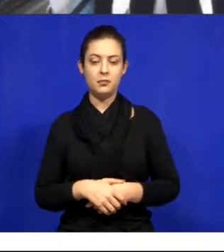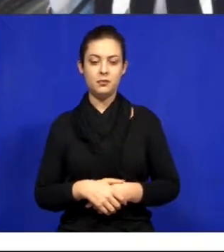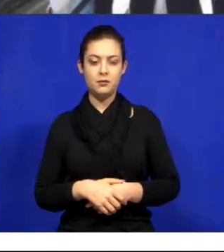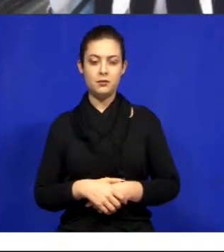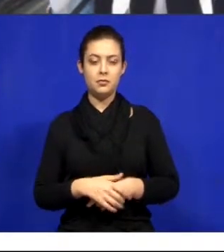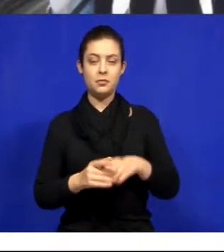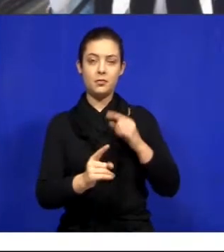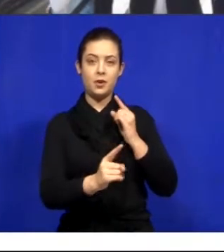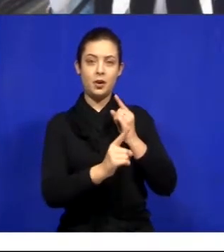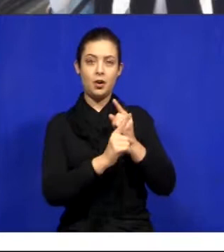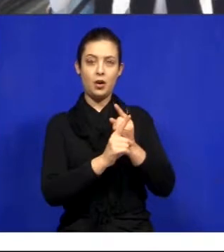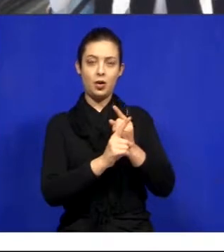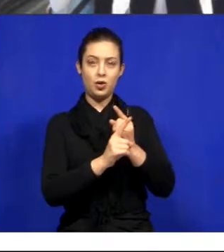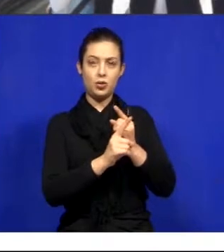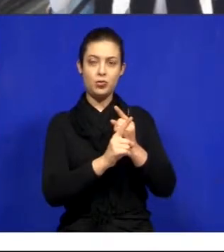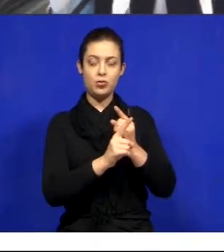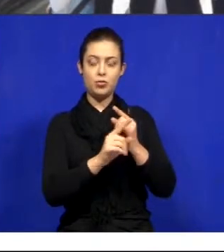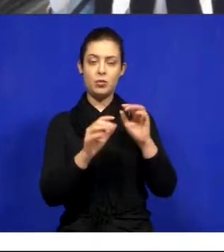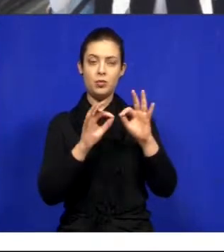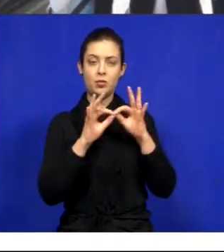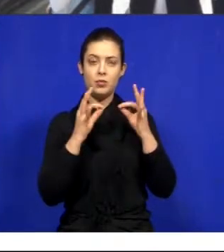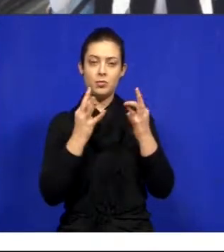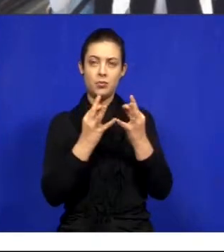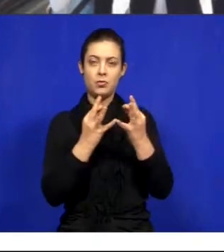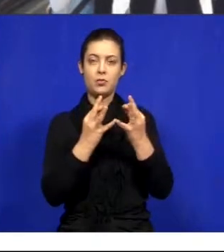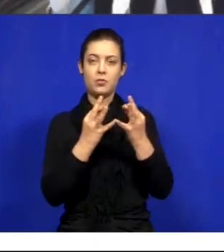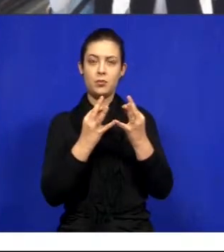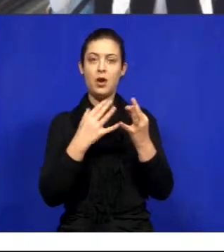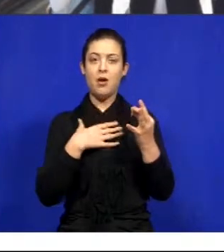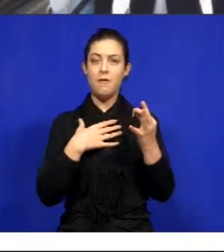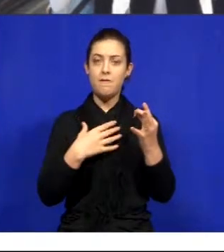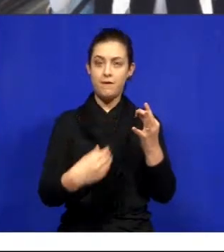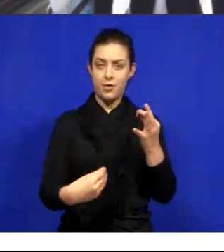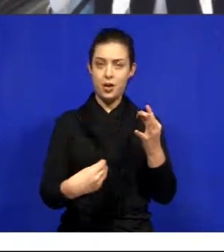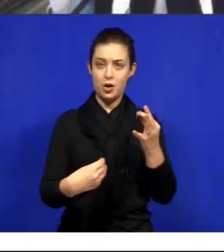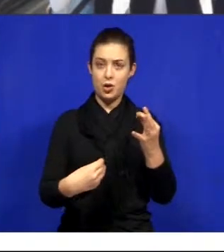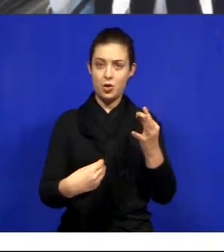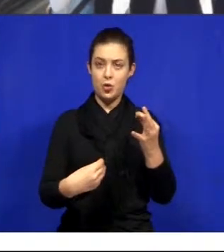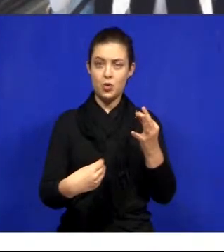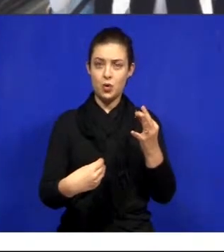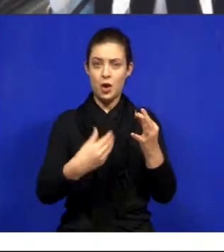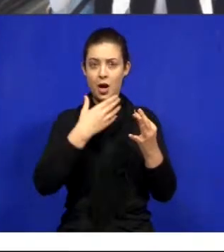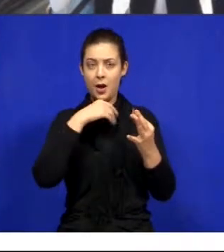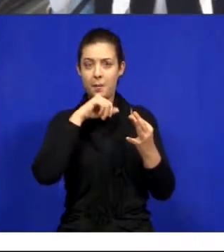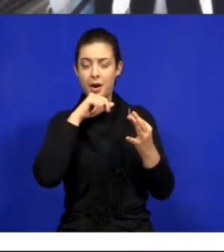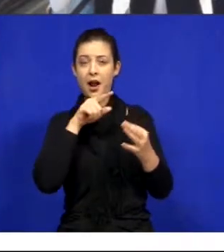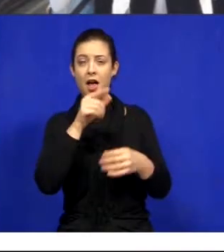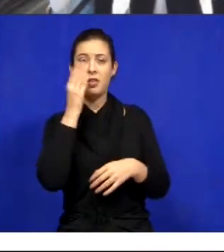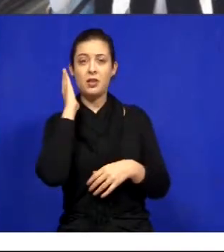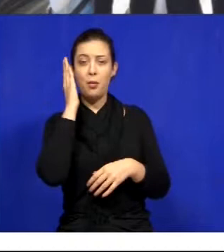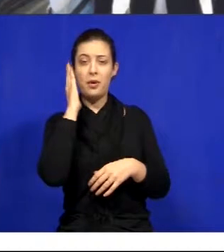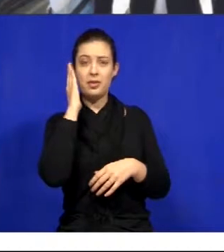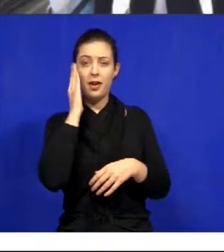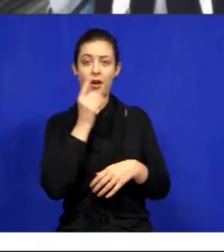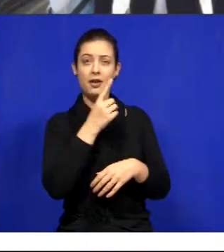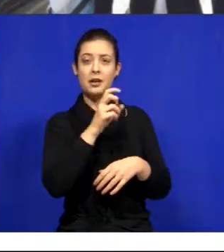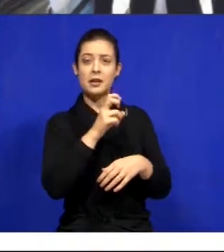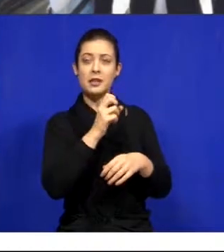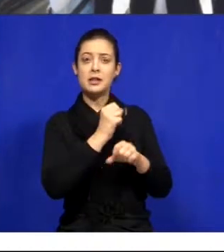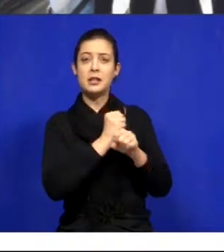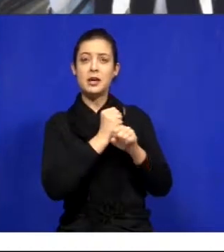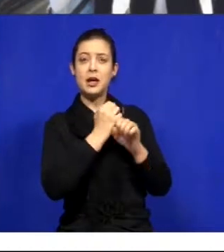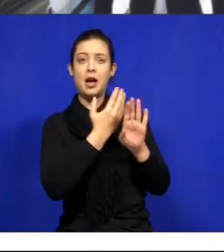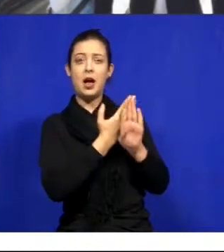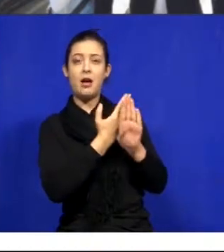Encontro de pai e filho após 15 anos lá em Itaubaté. Essa